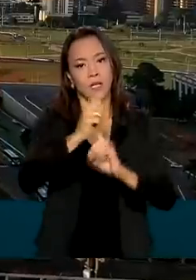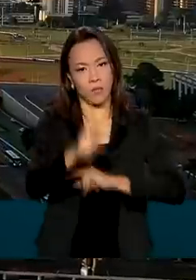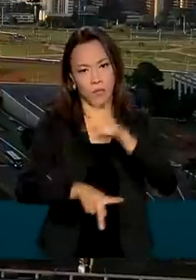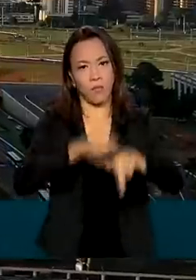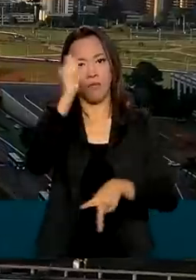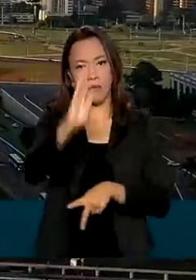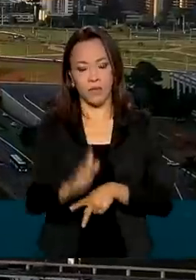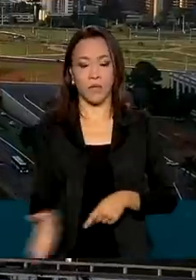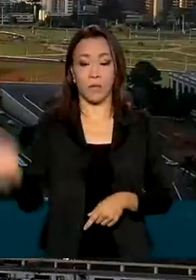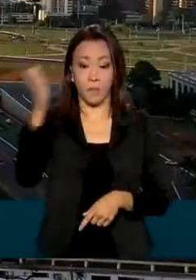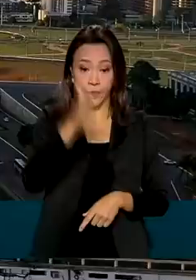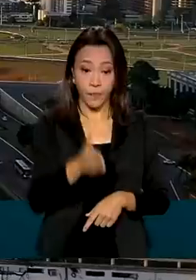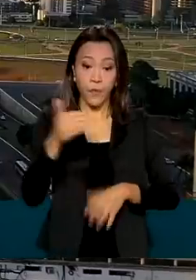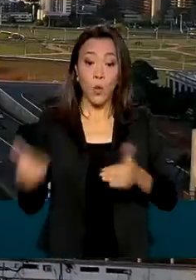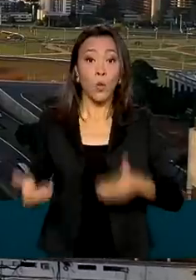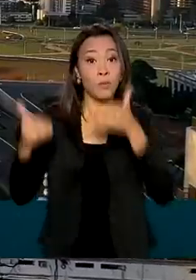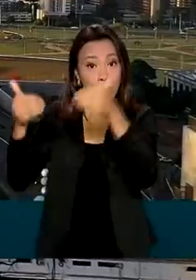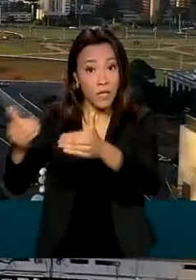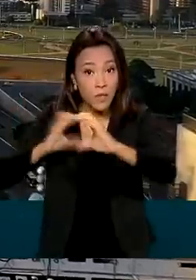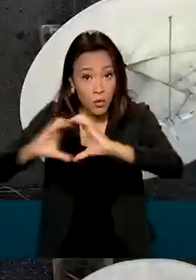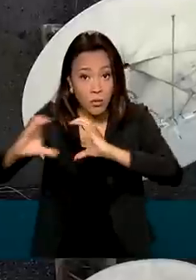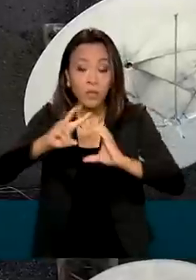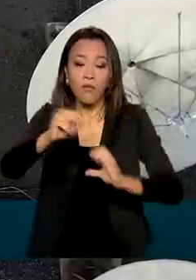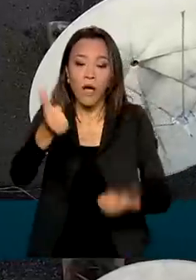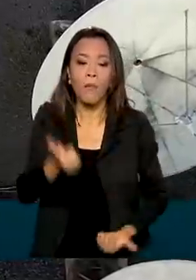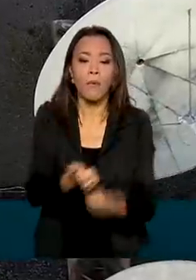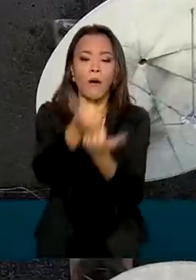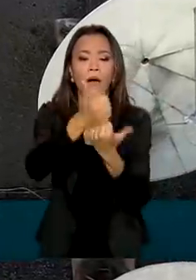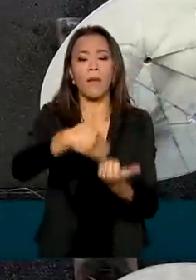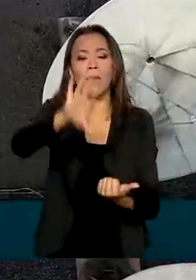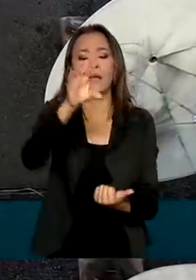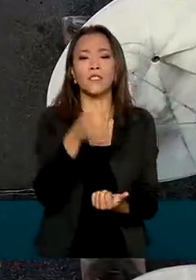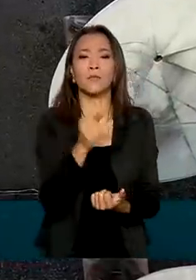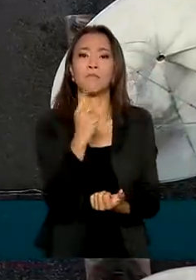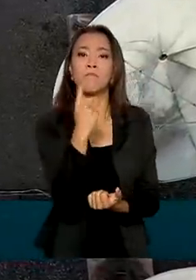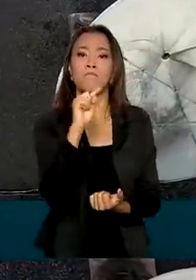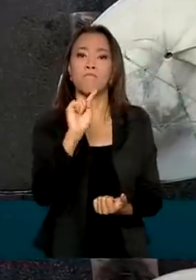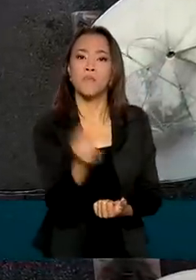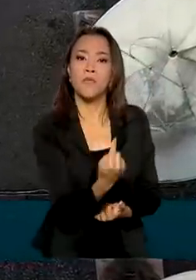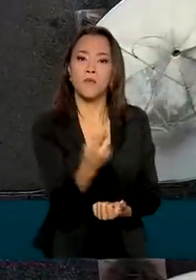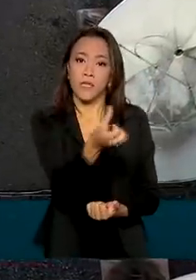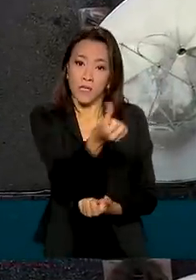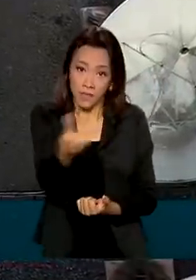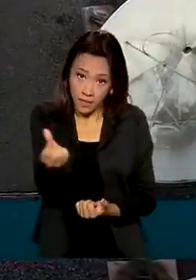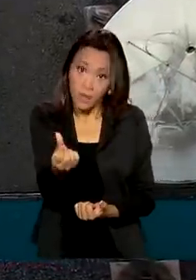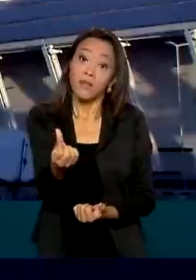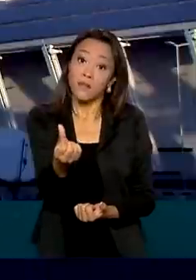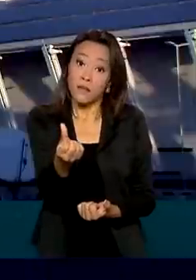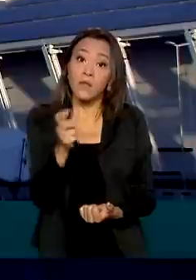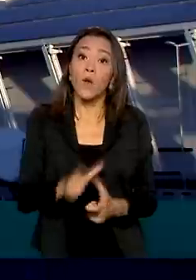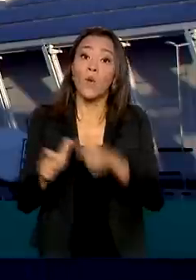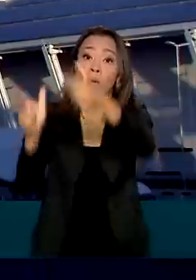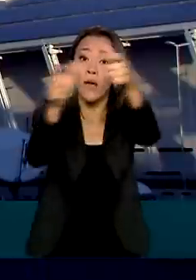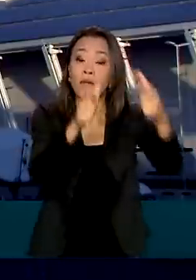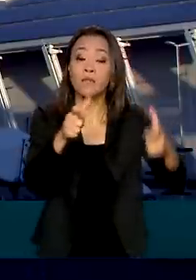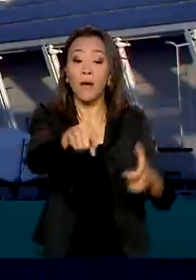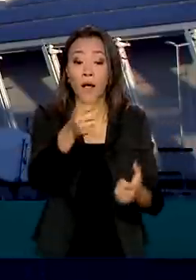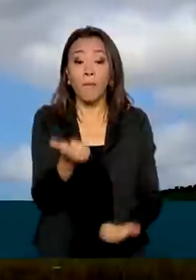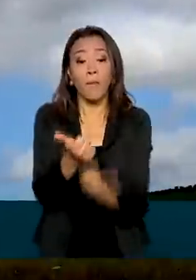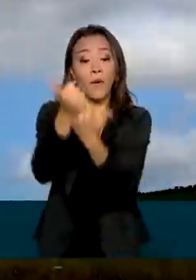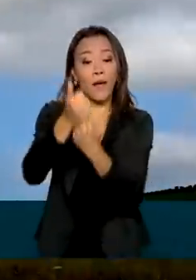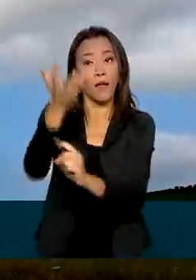Ministério vai apoiar mais de 1.600 localidades na aquisição de equipamentos transmissores,